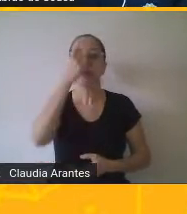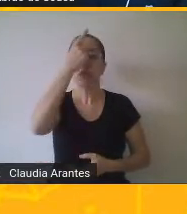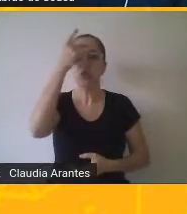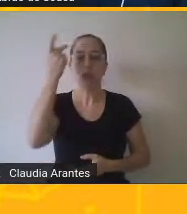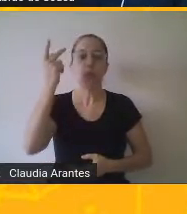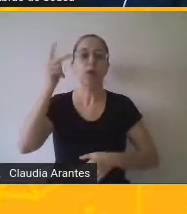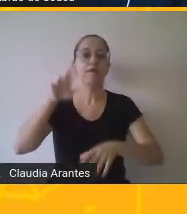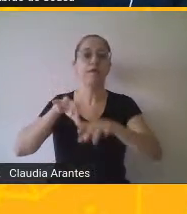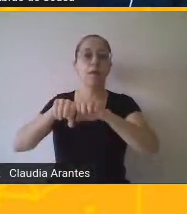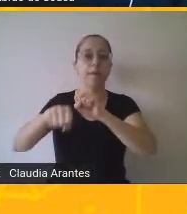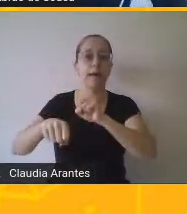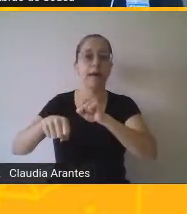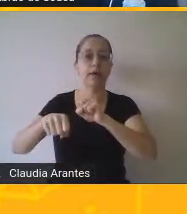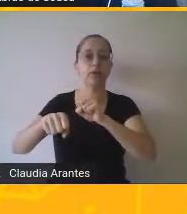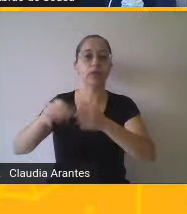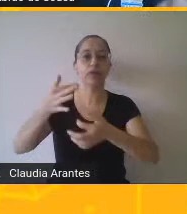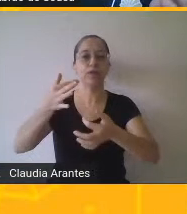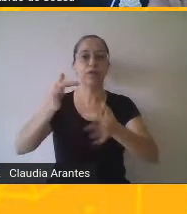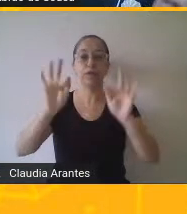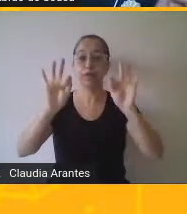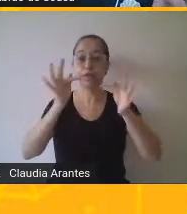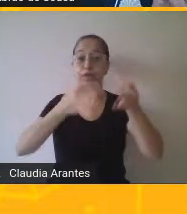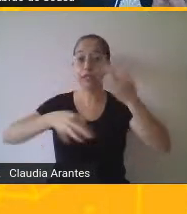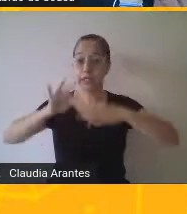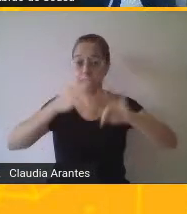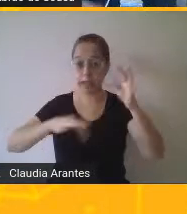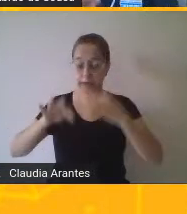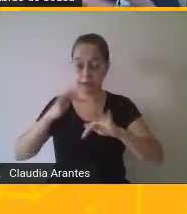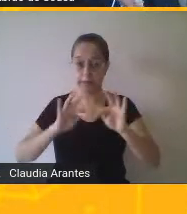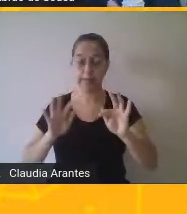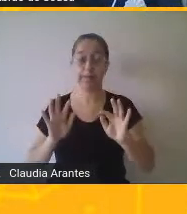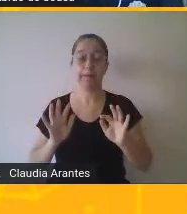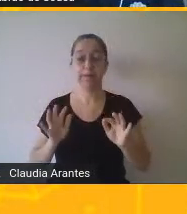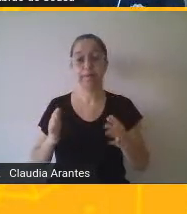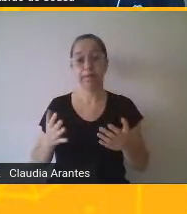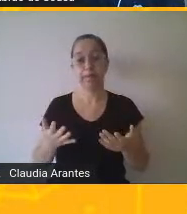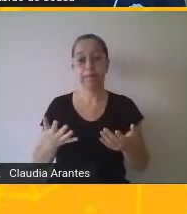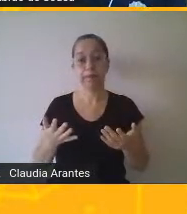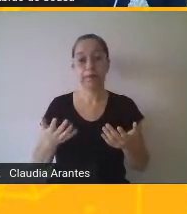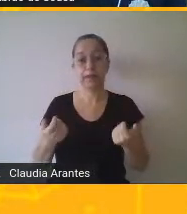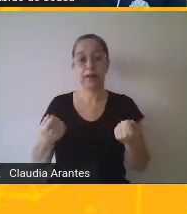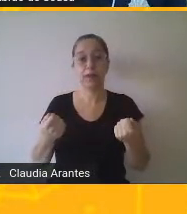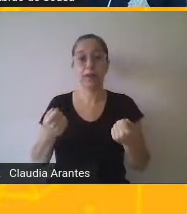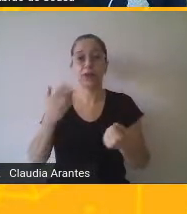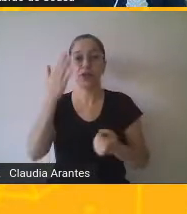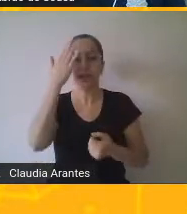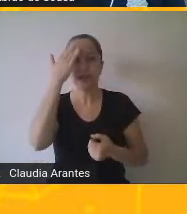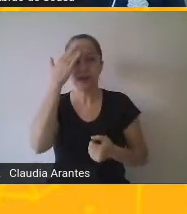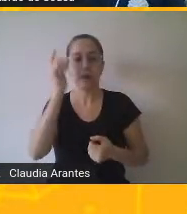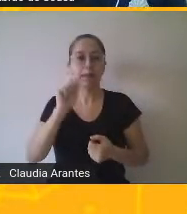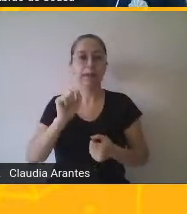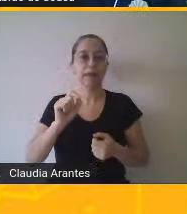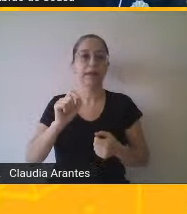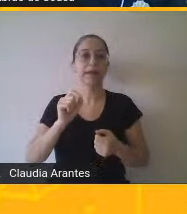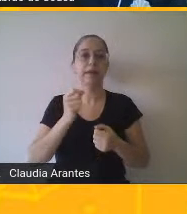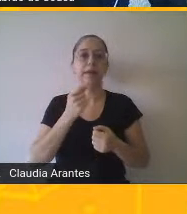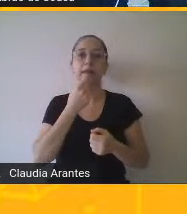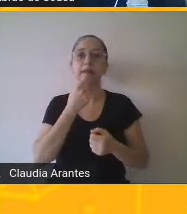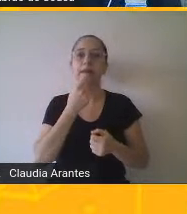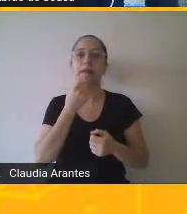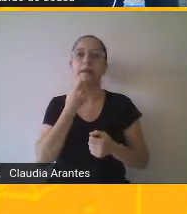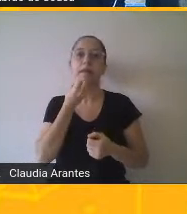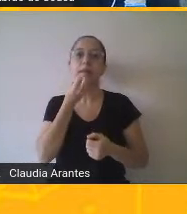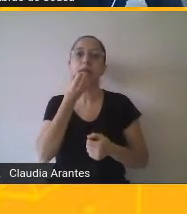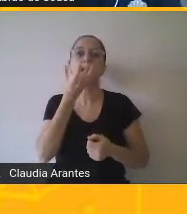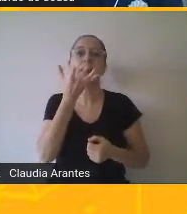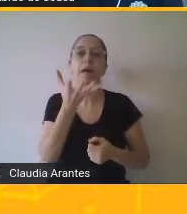entende muito bem disso. Eu não sou, mas eu sei que vai pela vibração do ar, pelas ondas do ar.